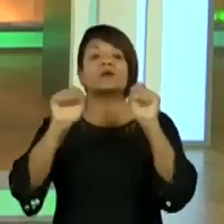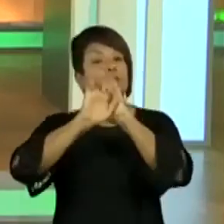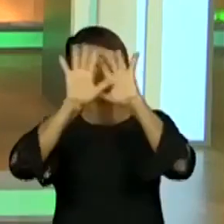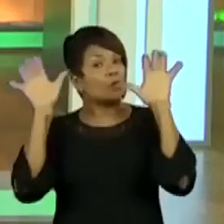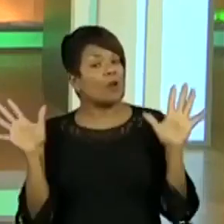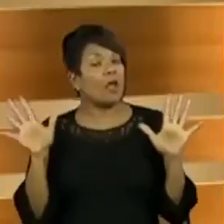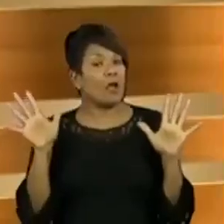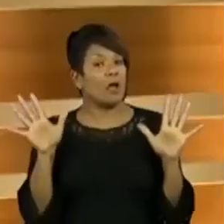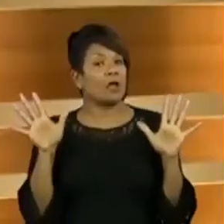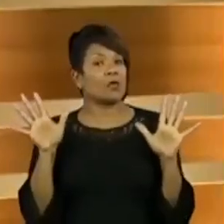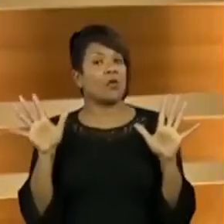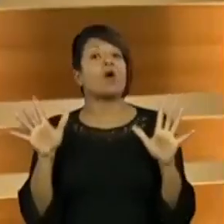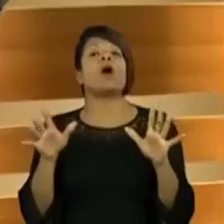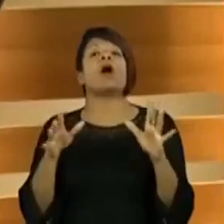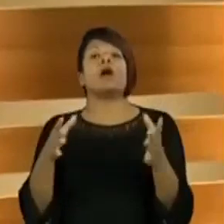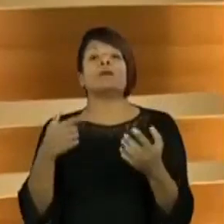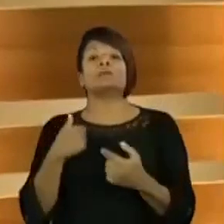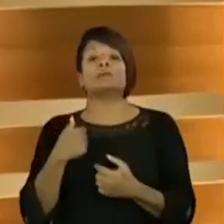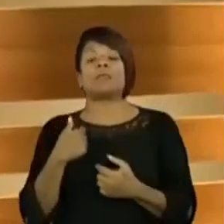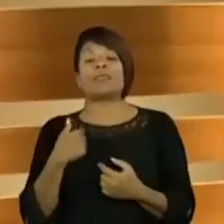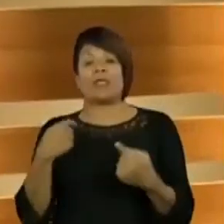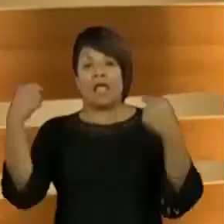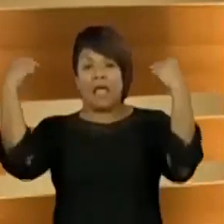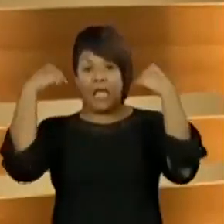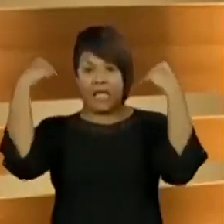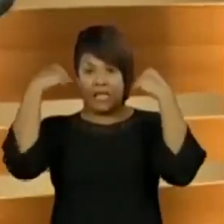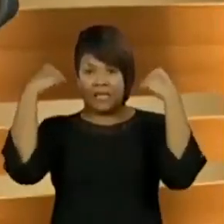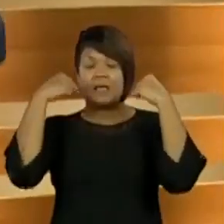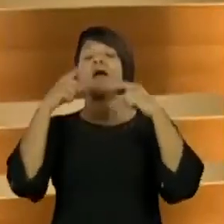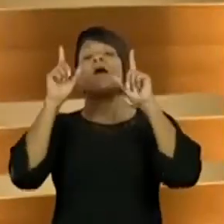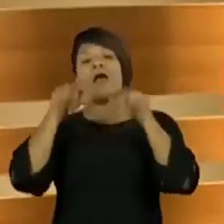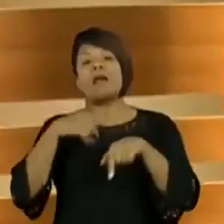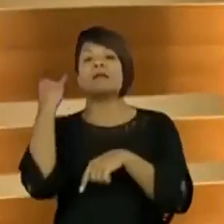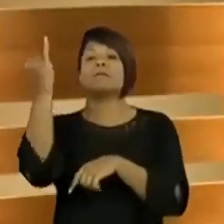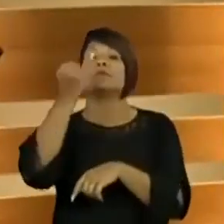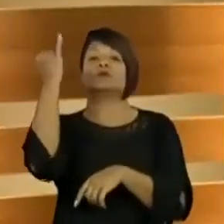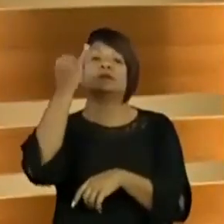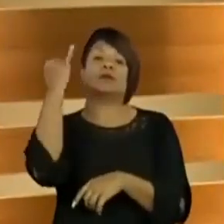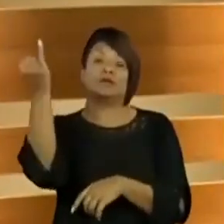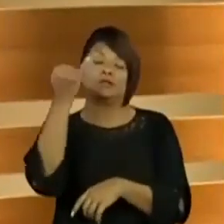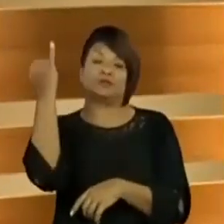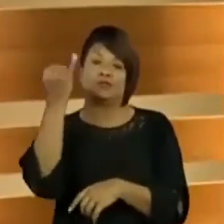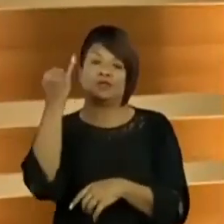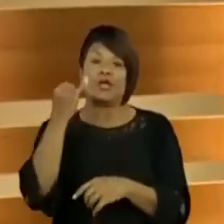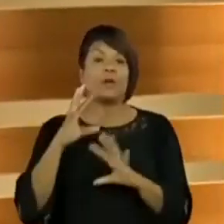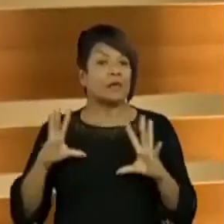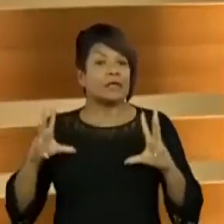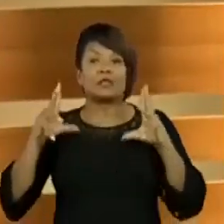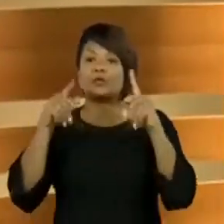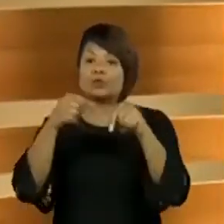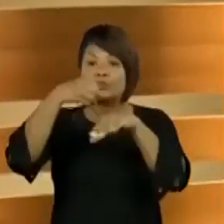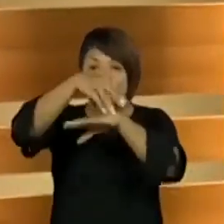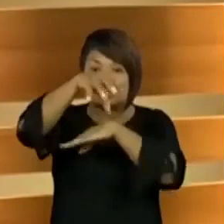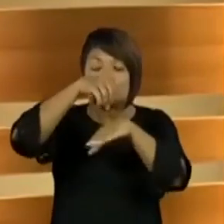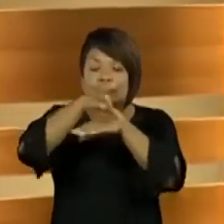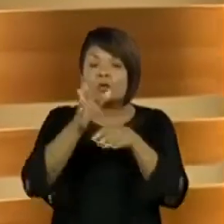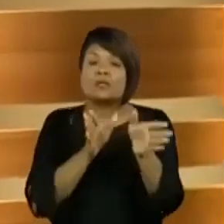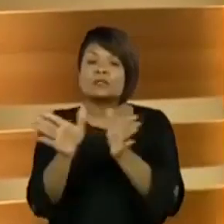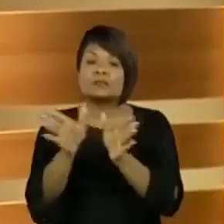o registro que estas pessoas são extremamente importantes para que tudo isso seja